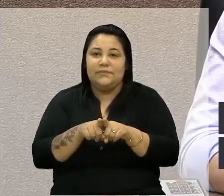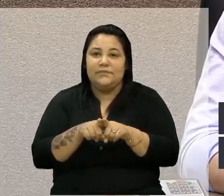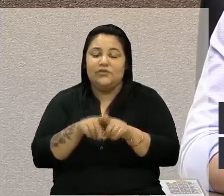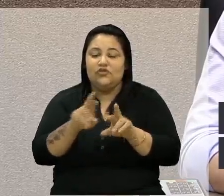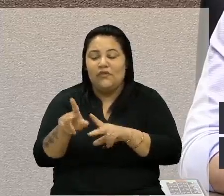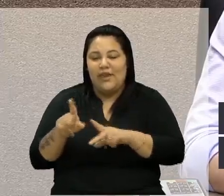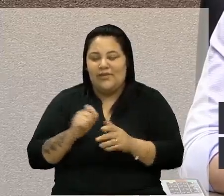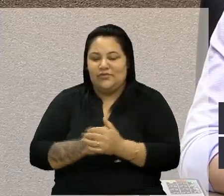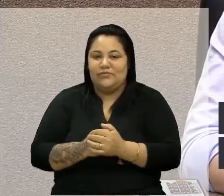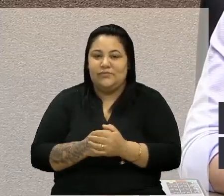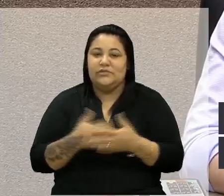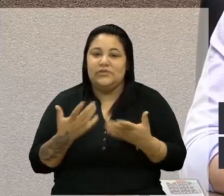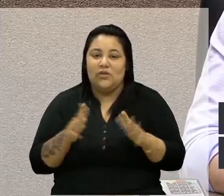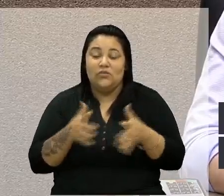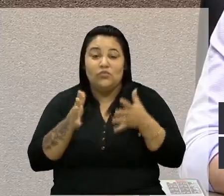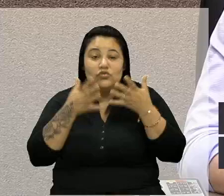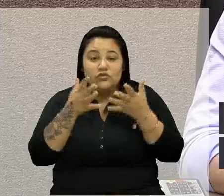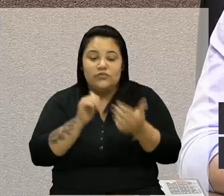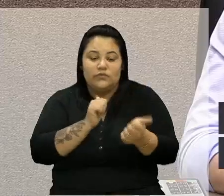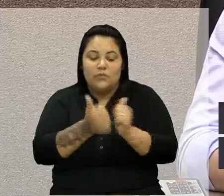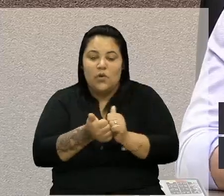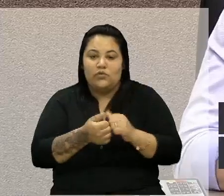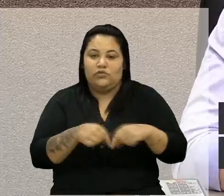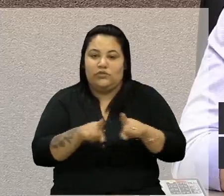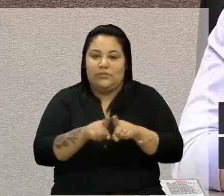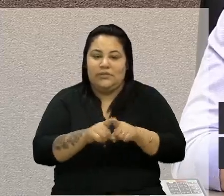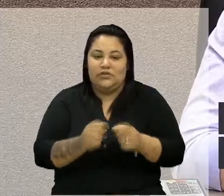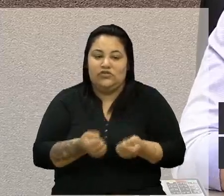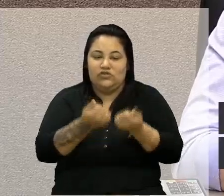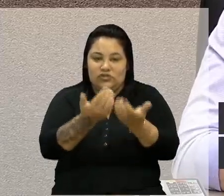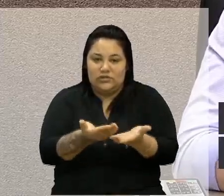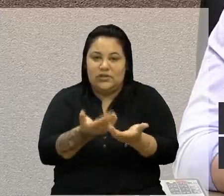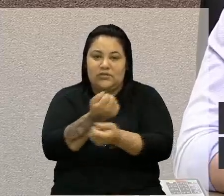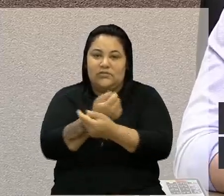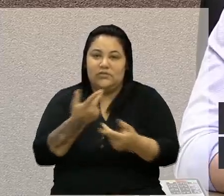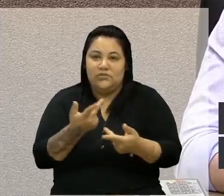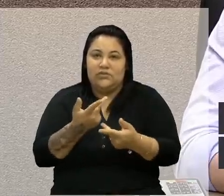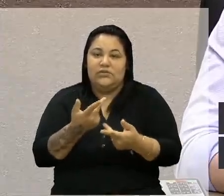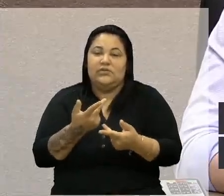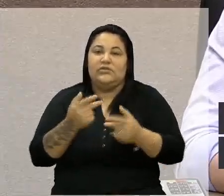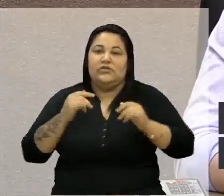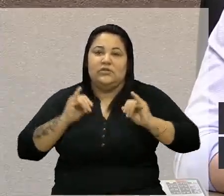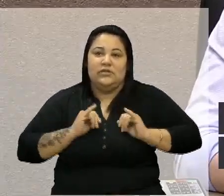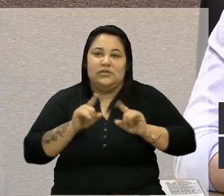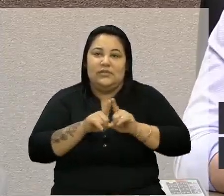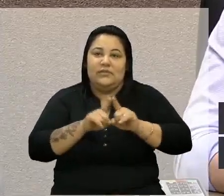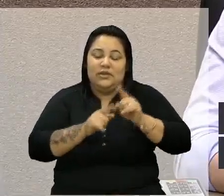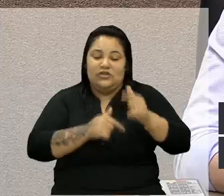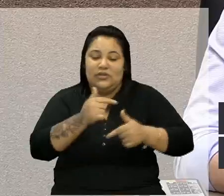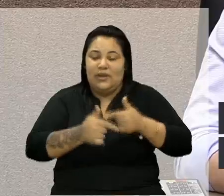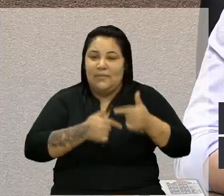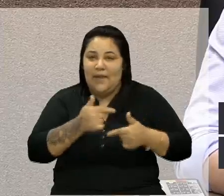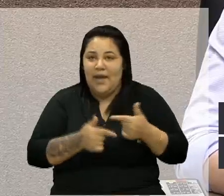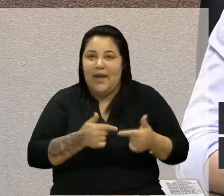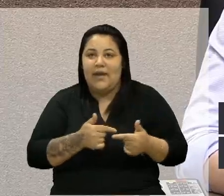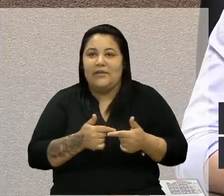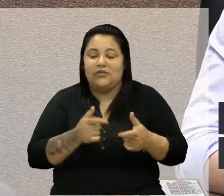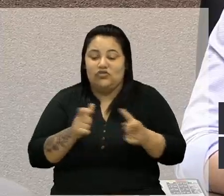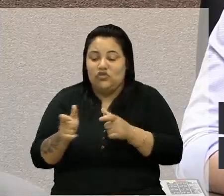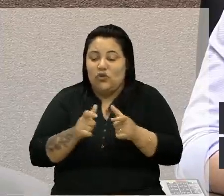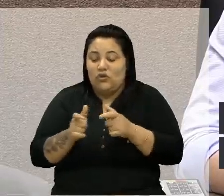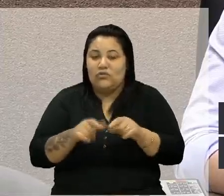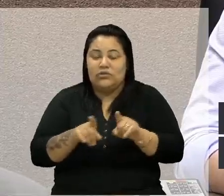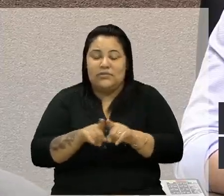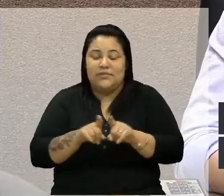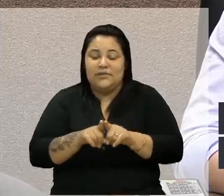Então, quando a gente incentiva o esporte, quando a gente dá opções de lazer, quando a gente trabalha a cooperação em jogos em que se